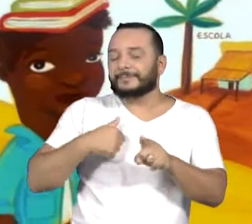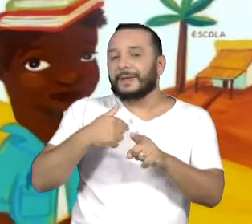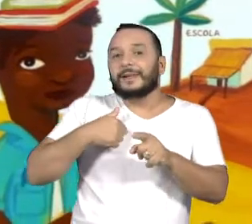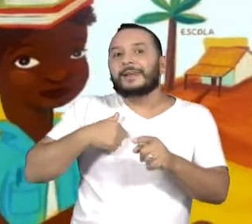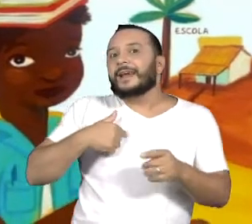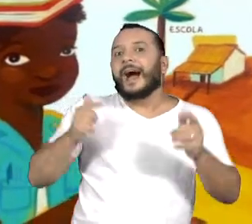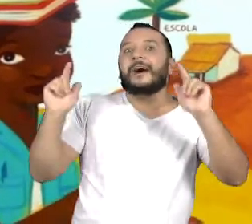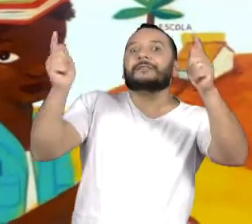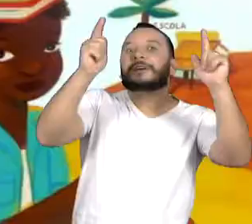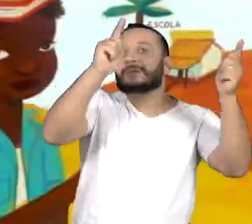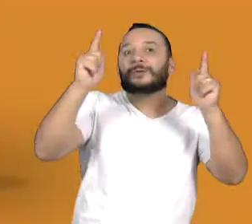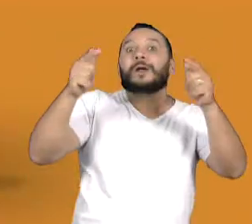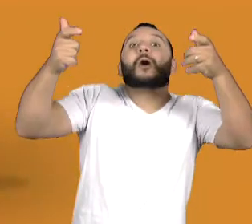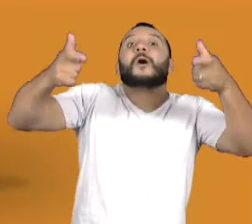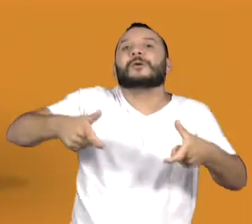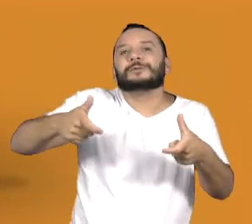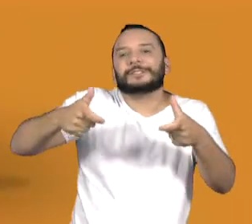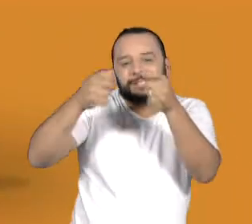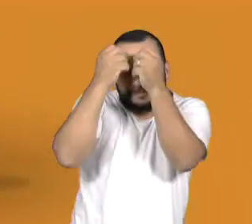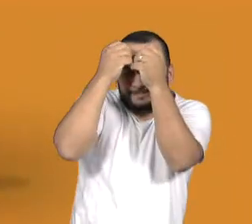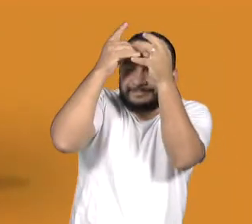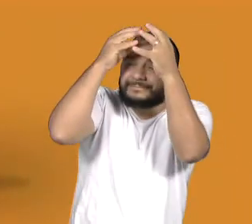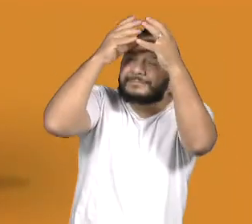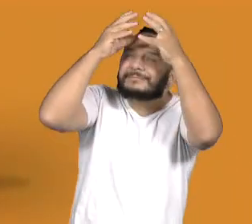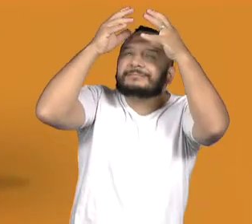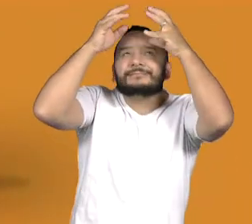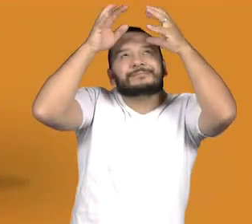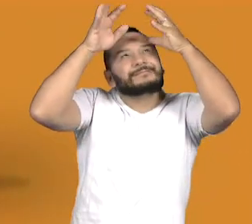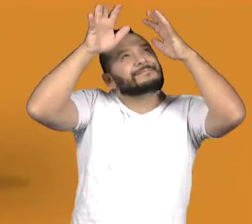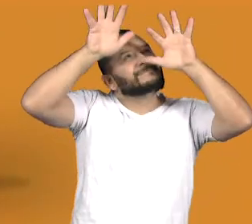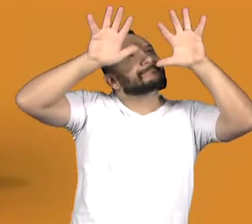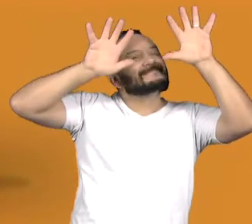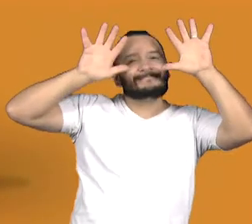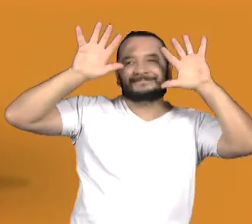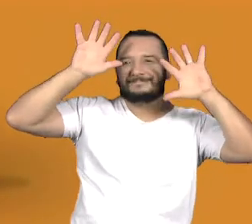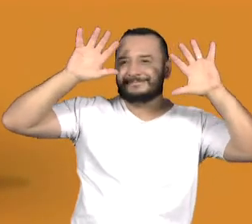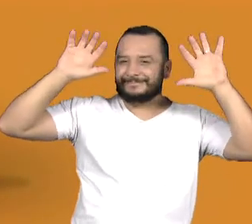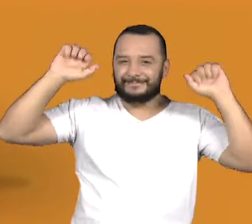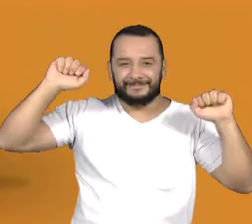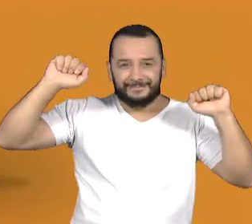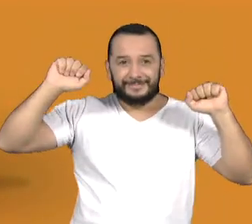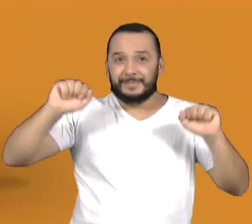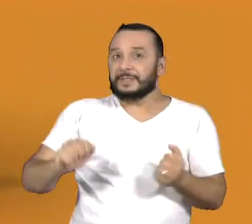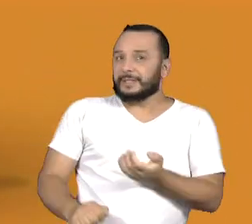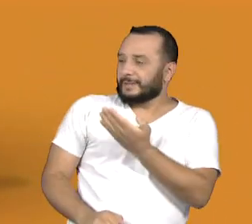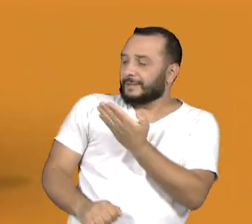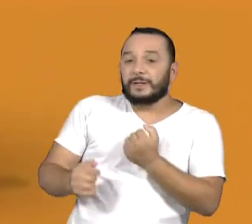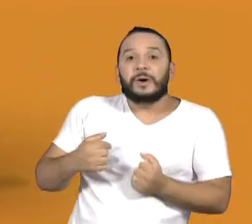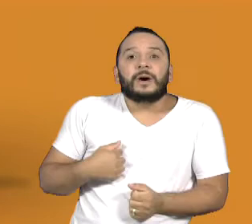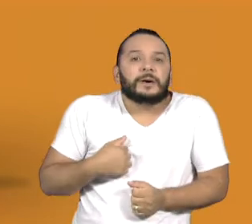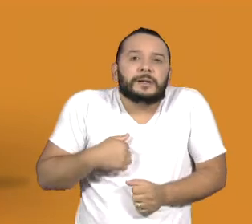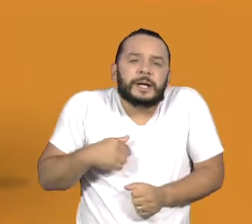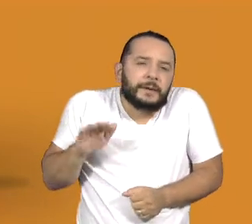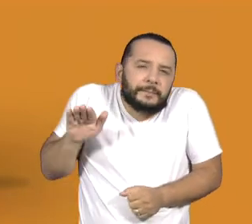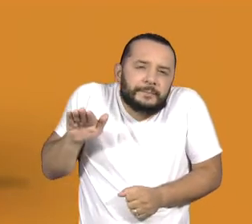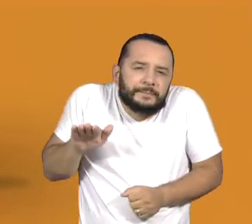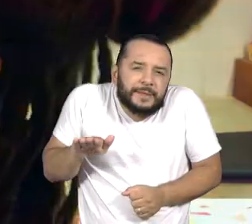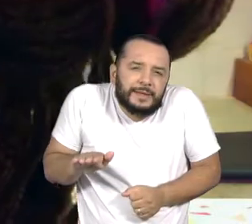acontecem mesmo é na mente de quem as lê. A Jornada do Pequeno Senhor Tartaruga